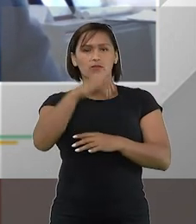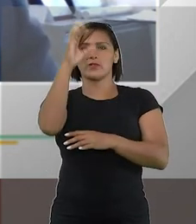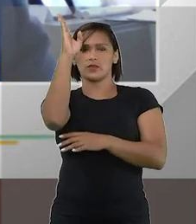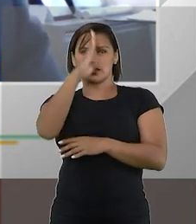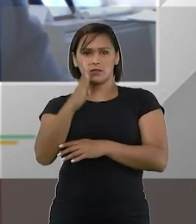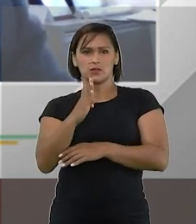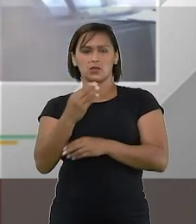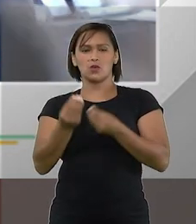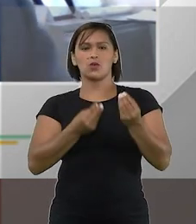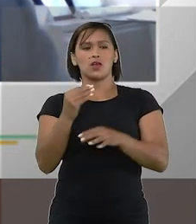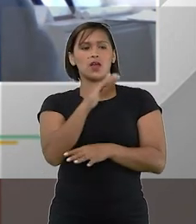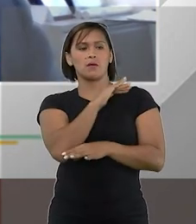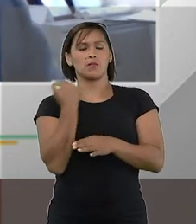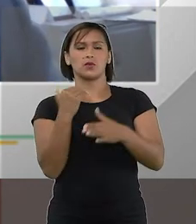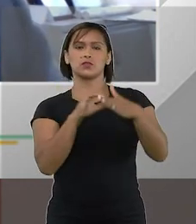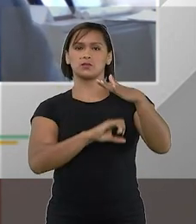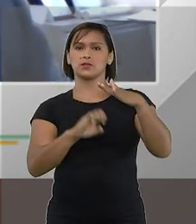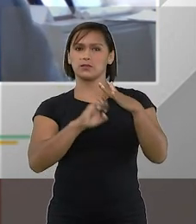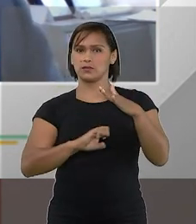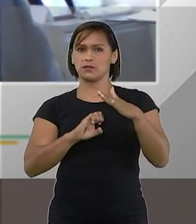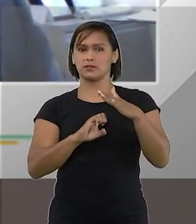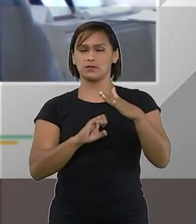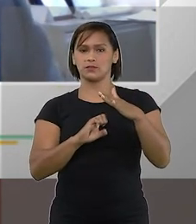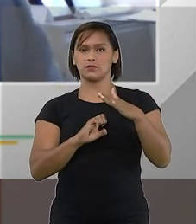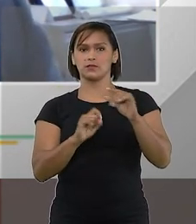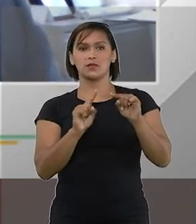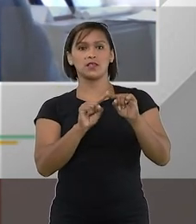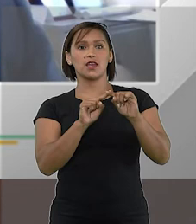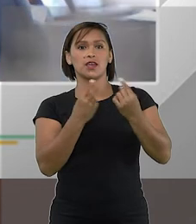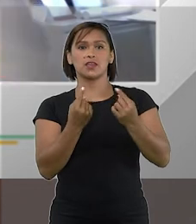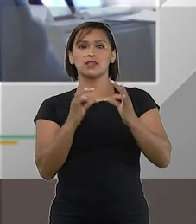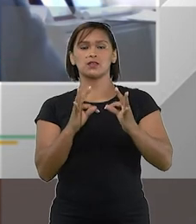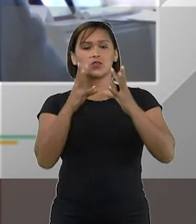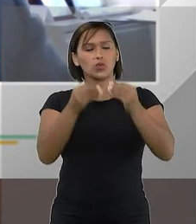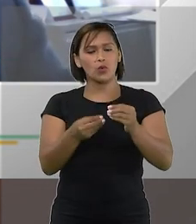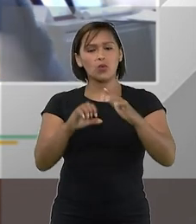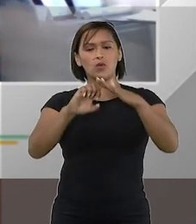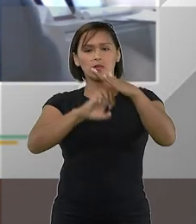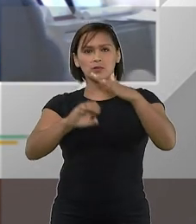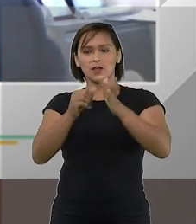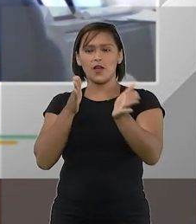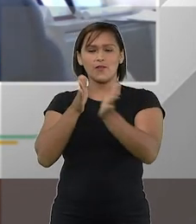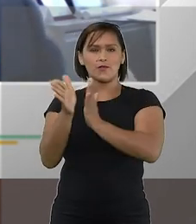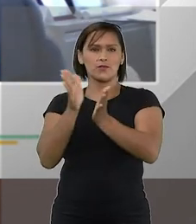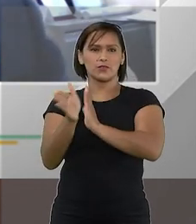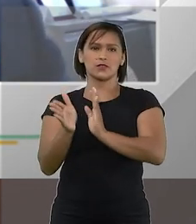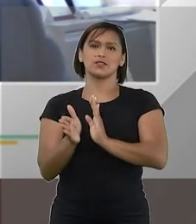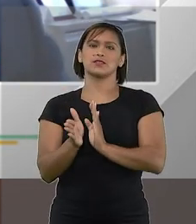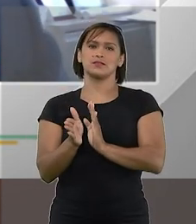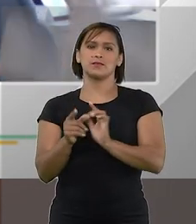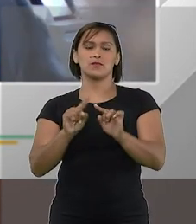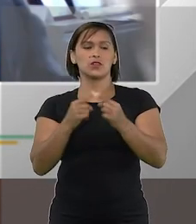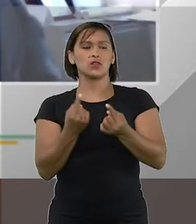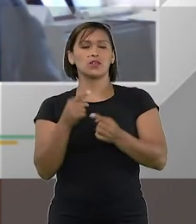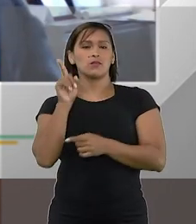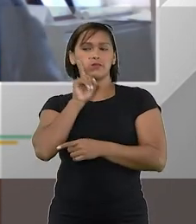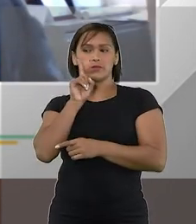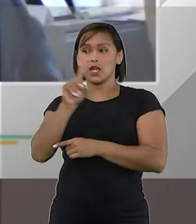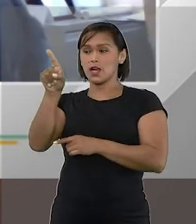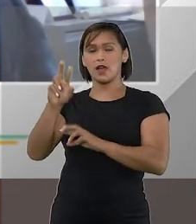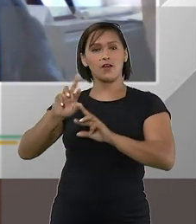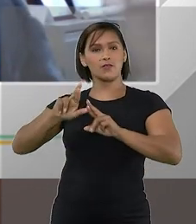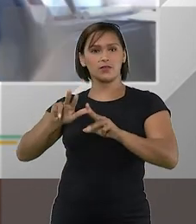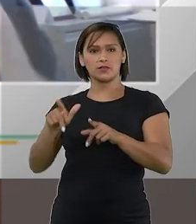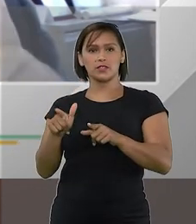Brasil como a morte empresarial então todo empresário fugia da falência nos Estados